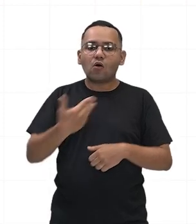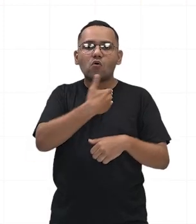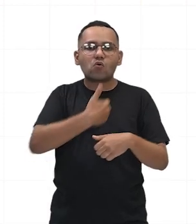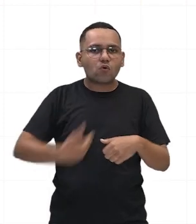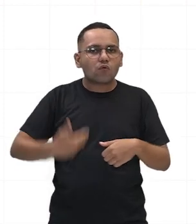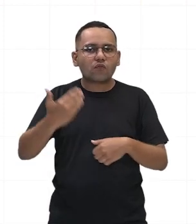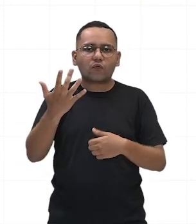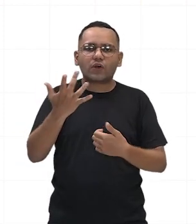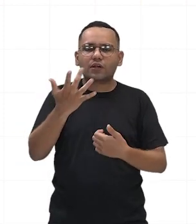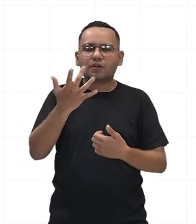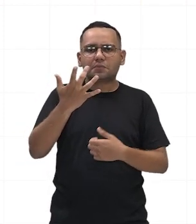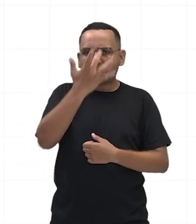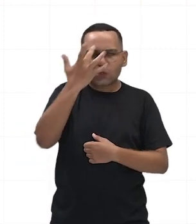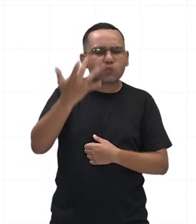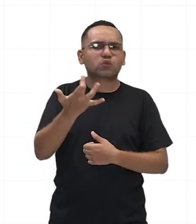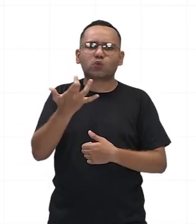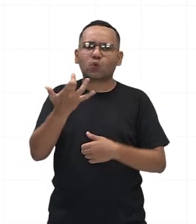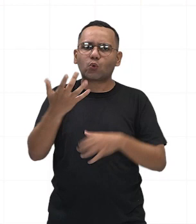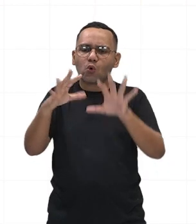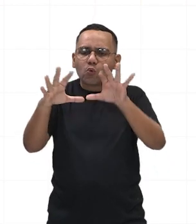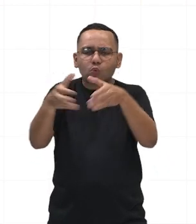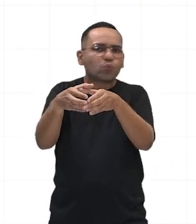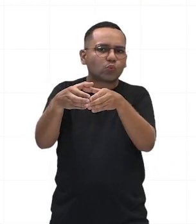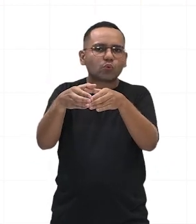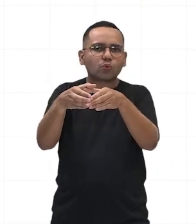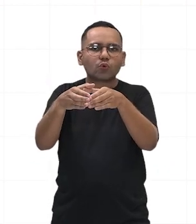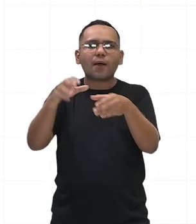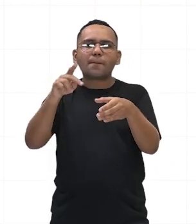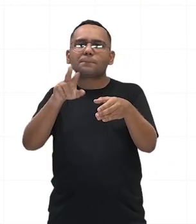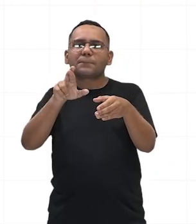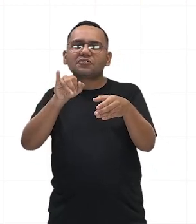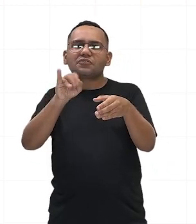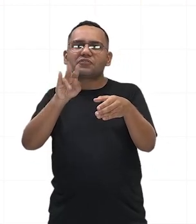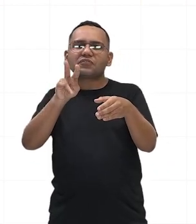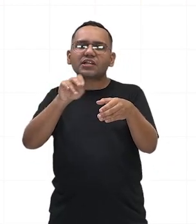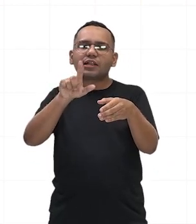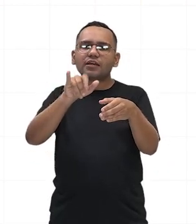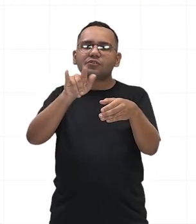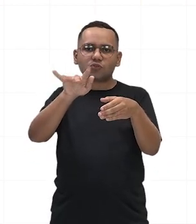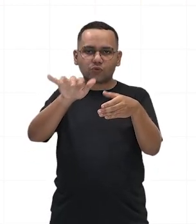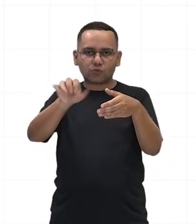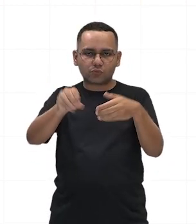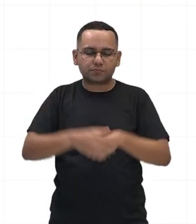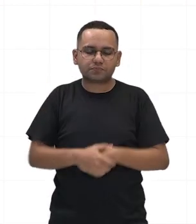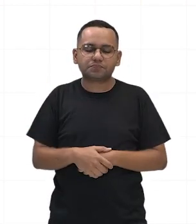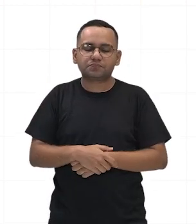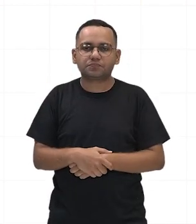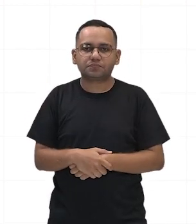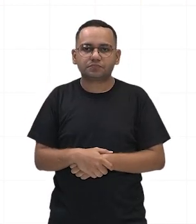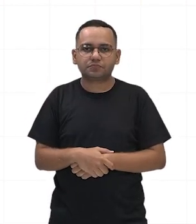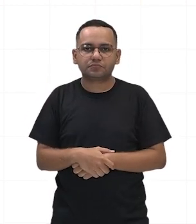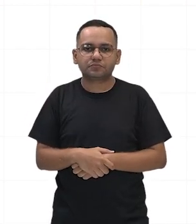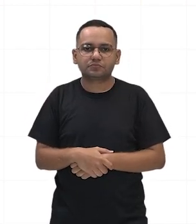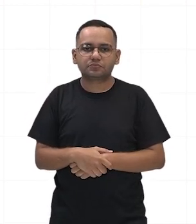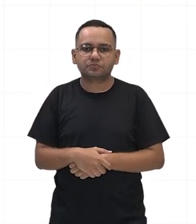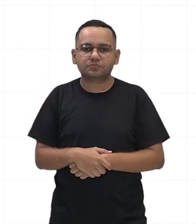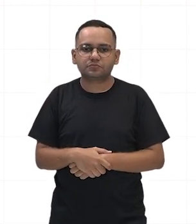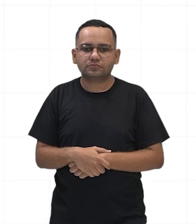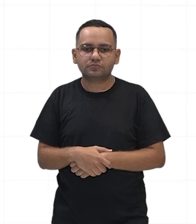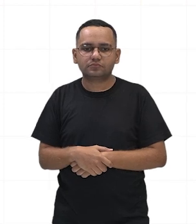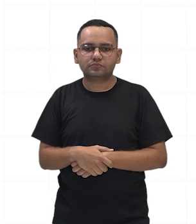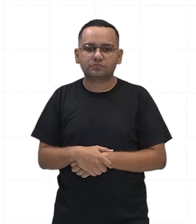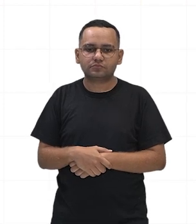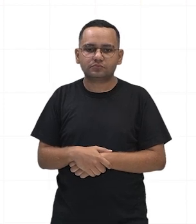é uma pequena parte da sociedade que é privilegiada da sociedade. Então, o poder